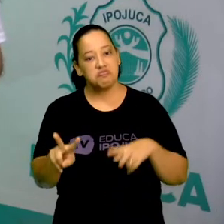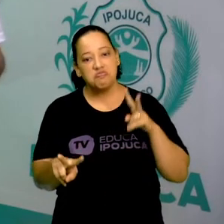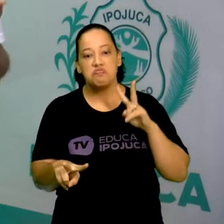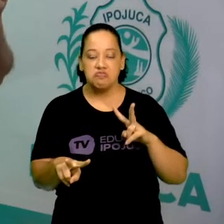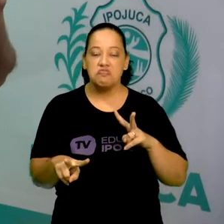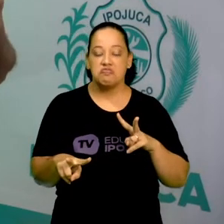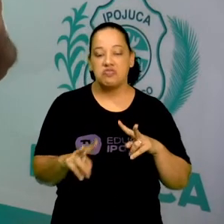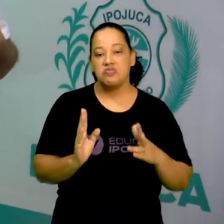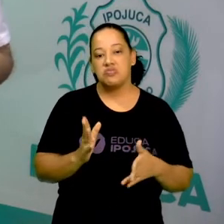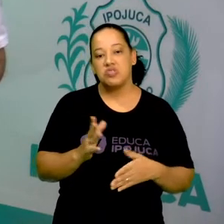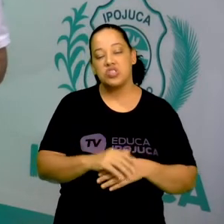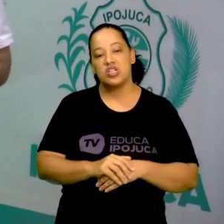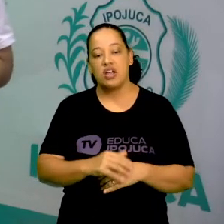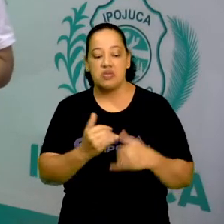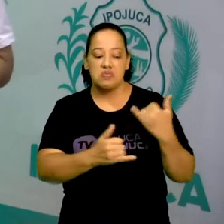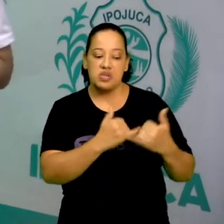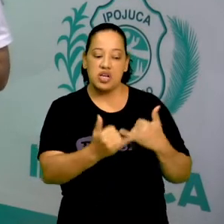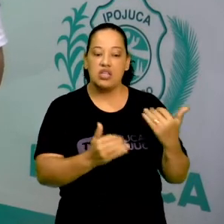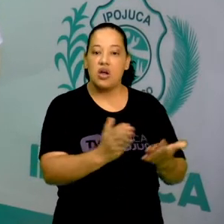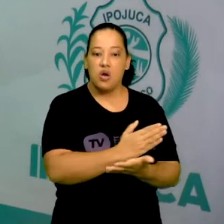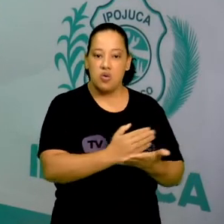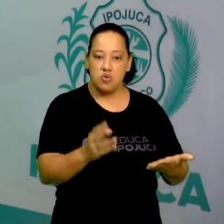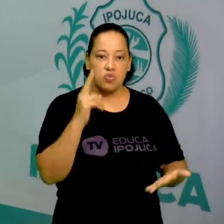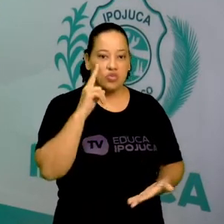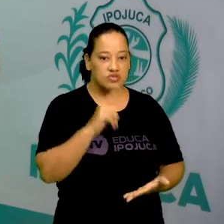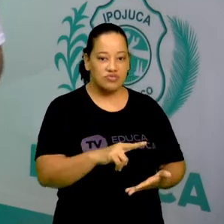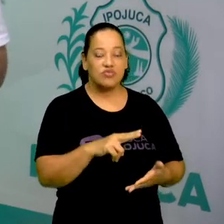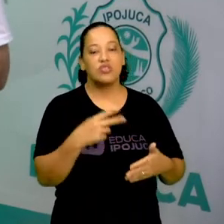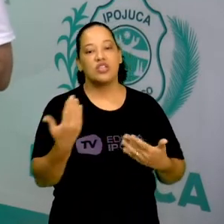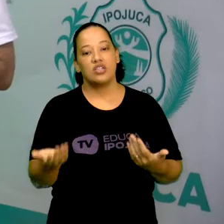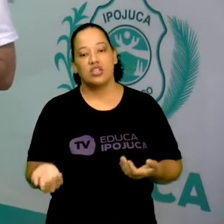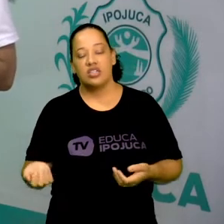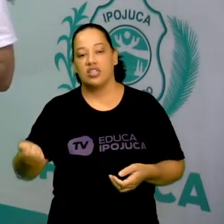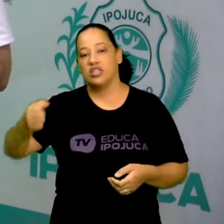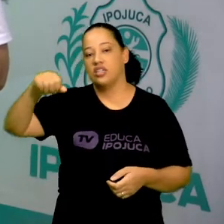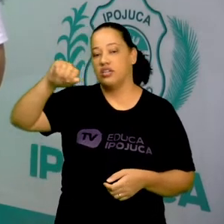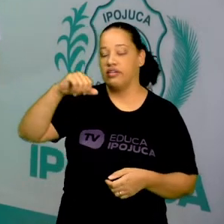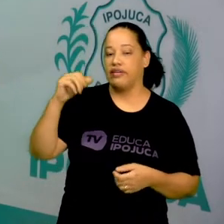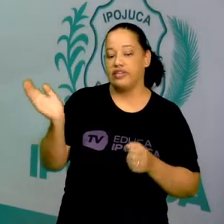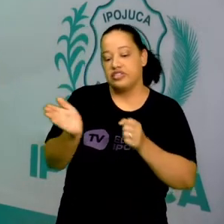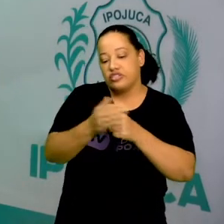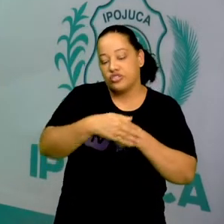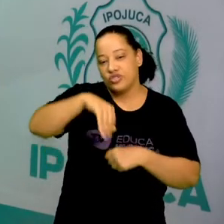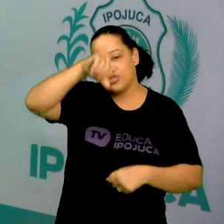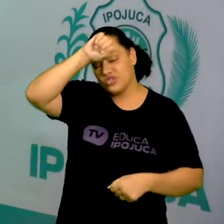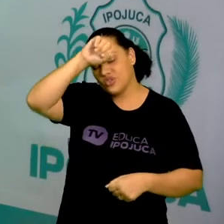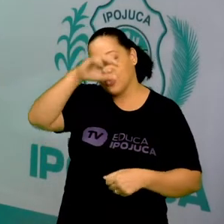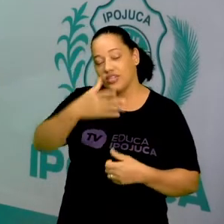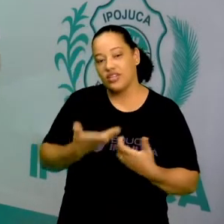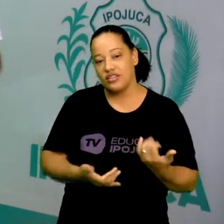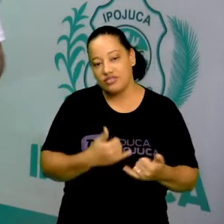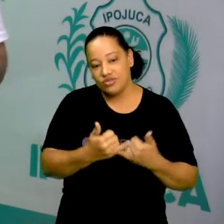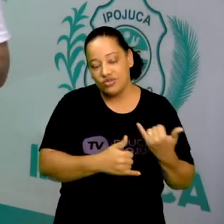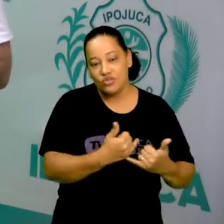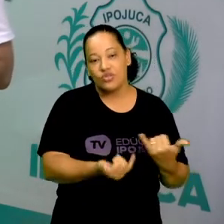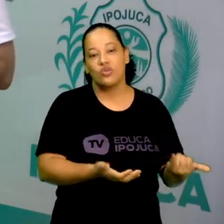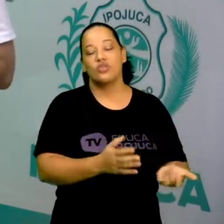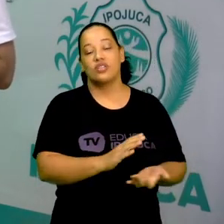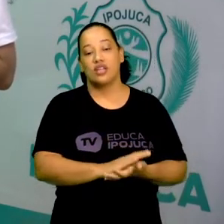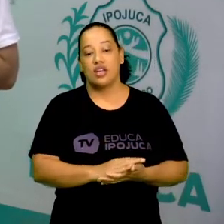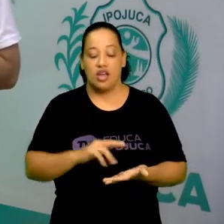brincadeiras que a gente acabou de ver. Como esconde, esconde, amarelinha. Isso acontece